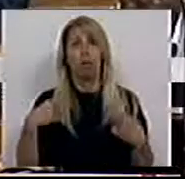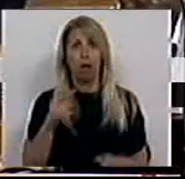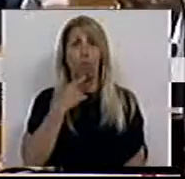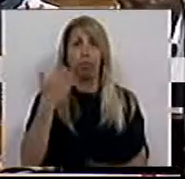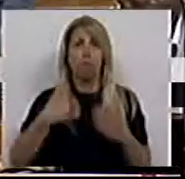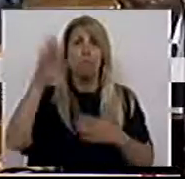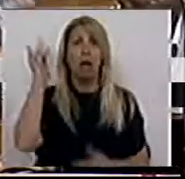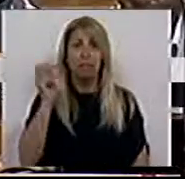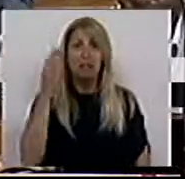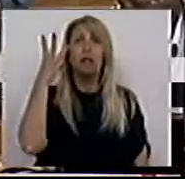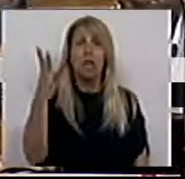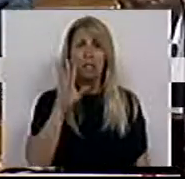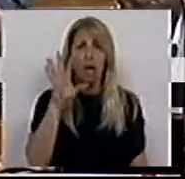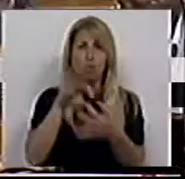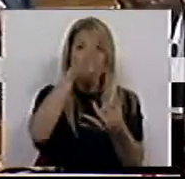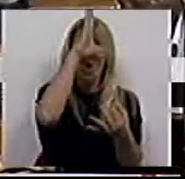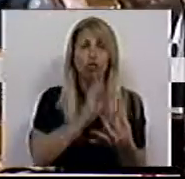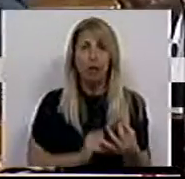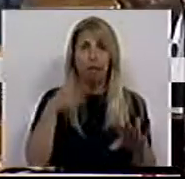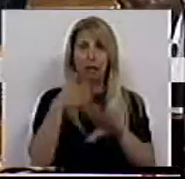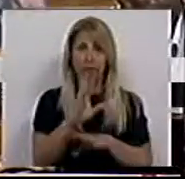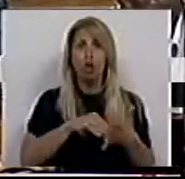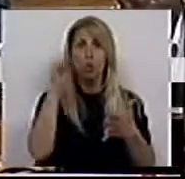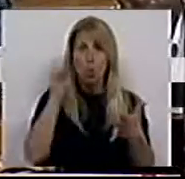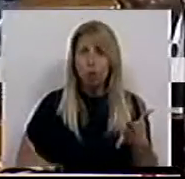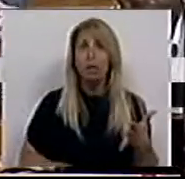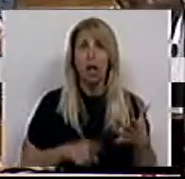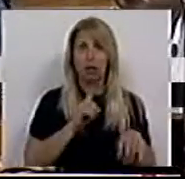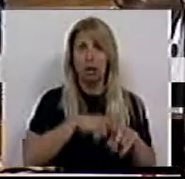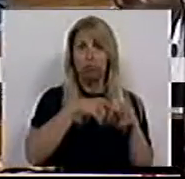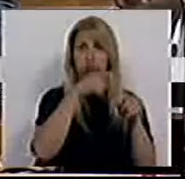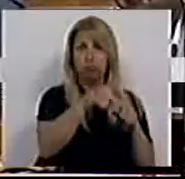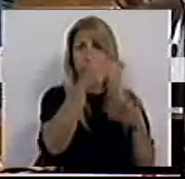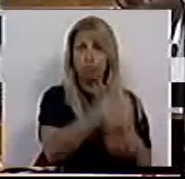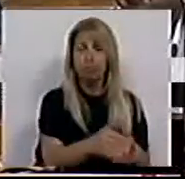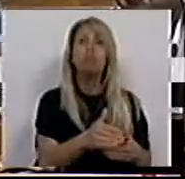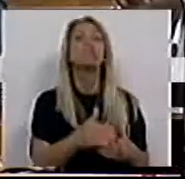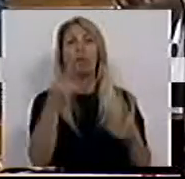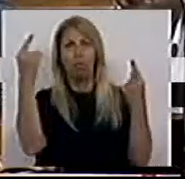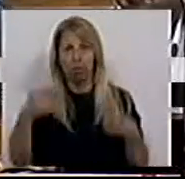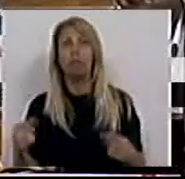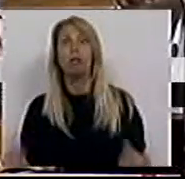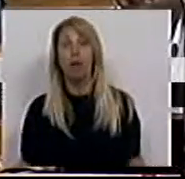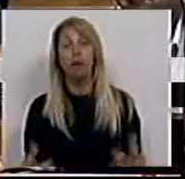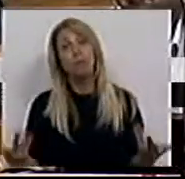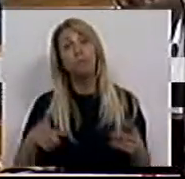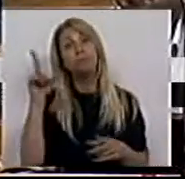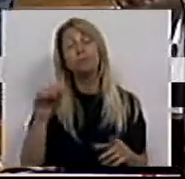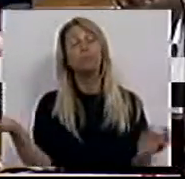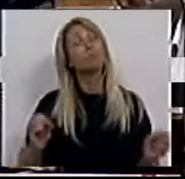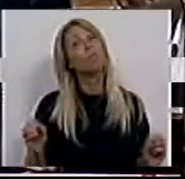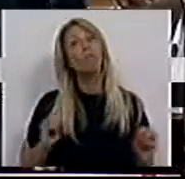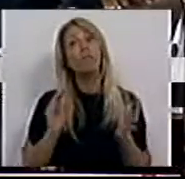de ligação ao Estado através de contratos a termo e porque também não há condições de